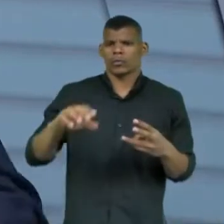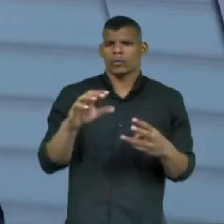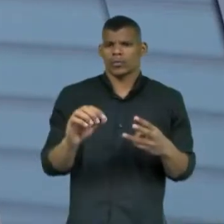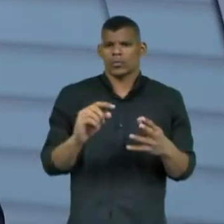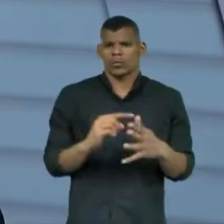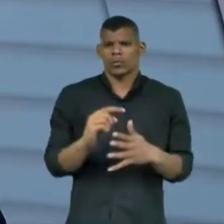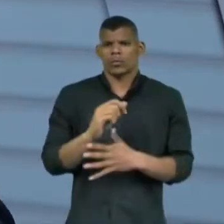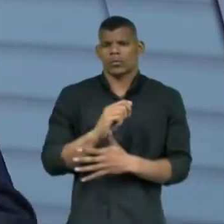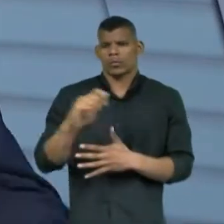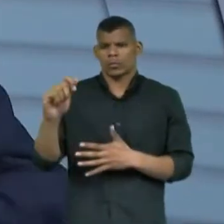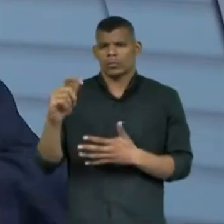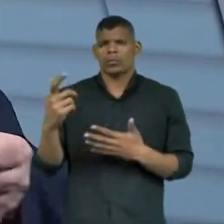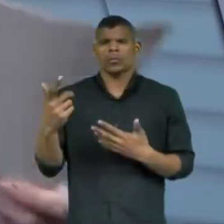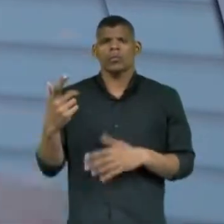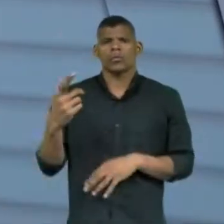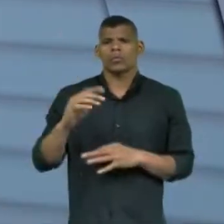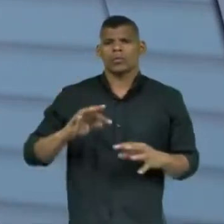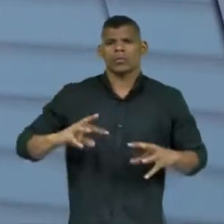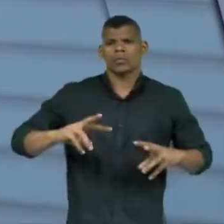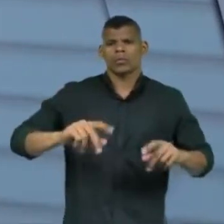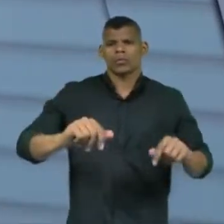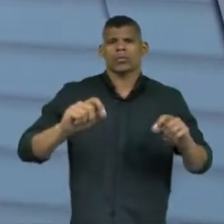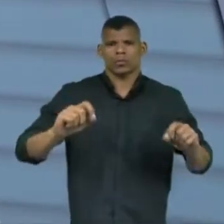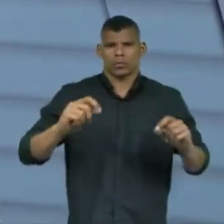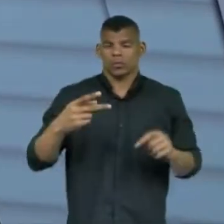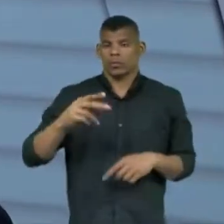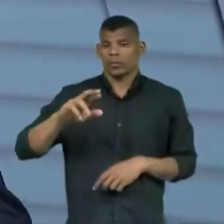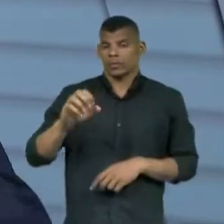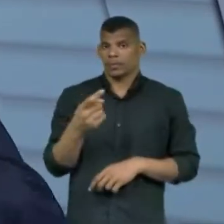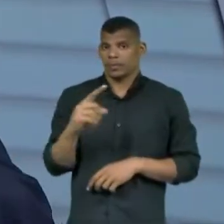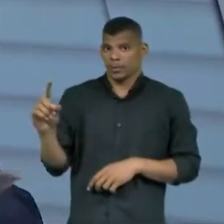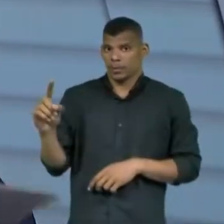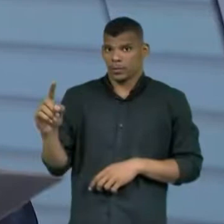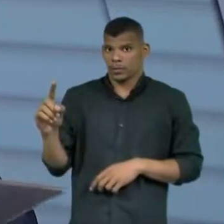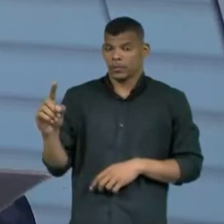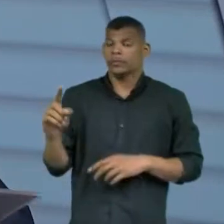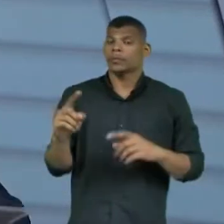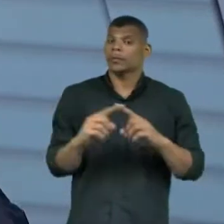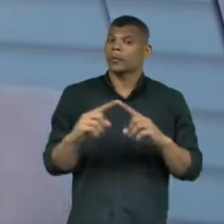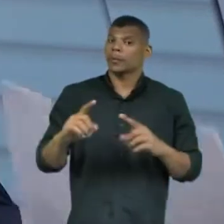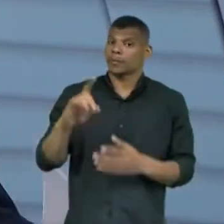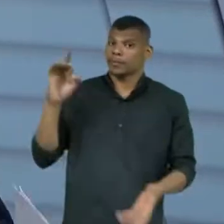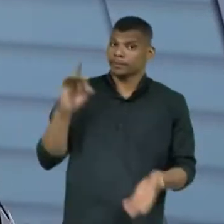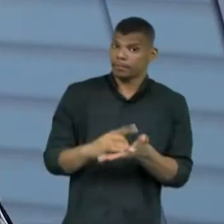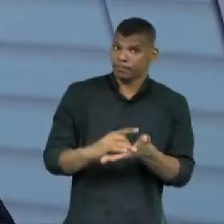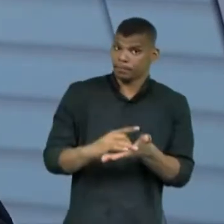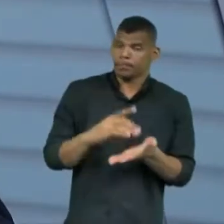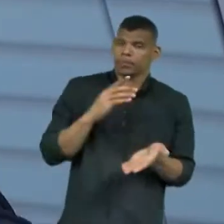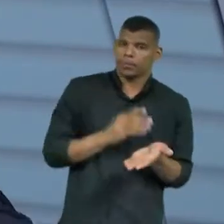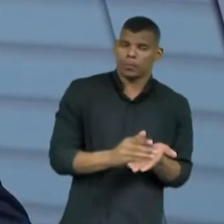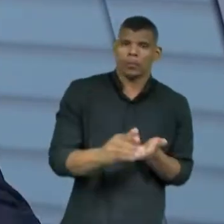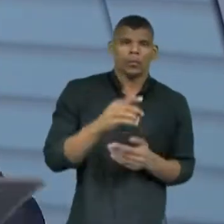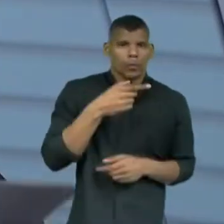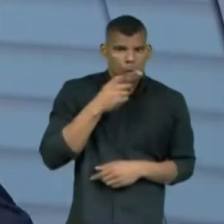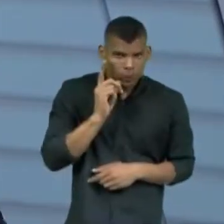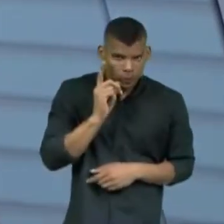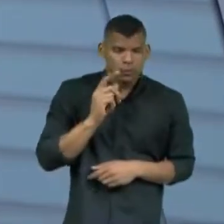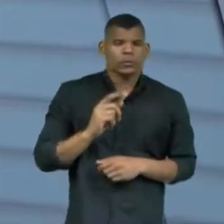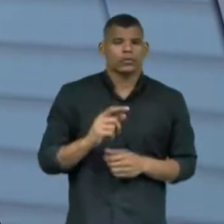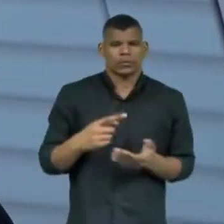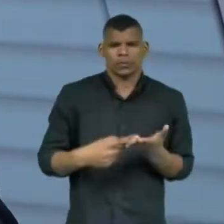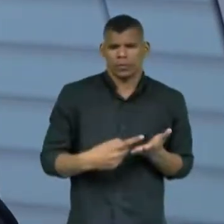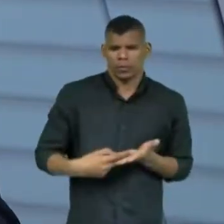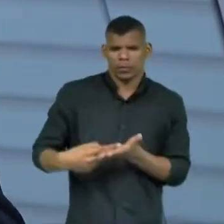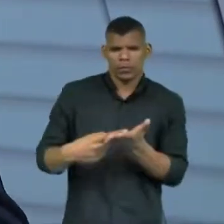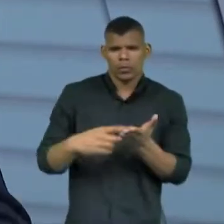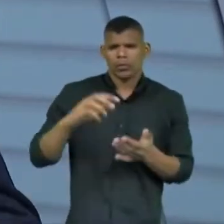junho, julho, tudo pré-campanha. Mas a campanha oficialmente ela começou ontem, depois das convenções,